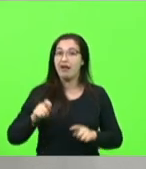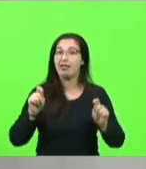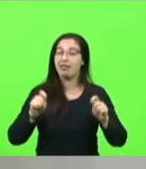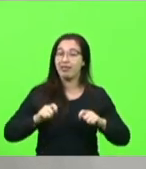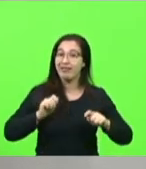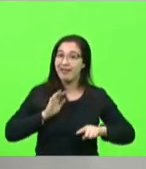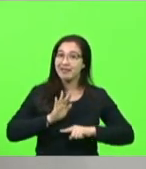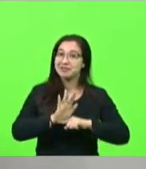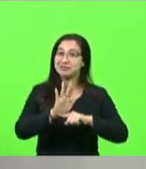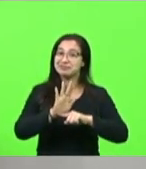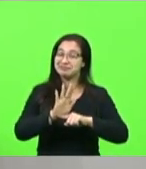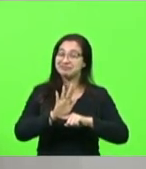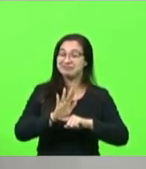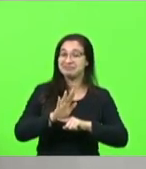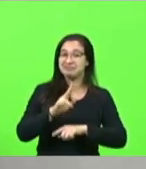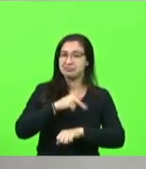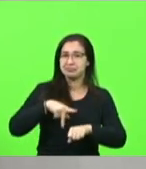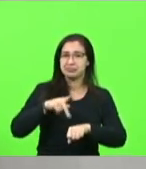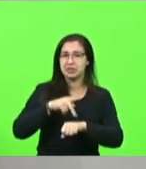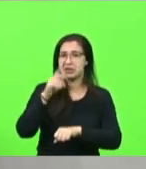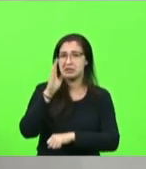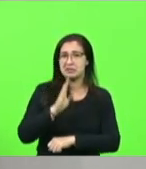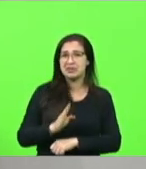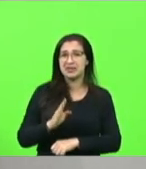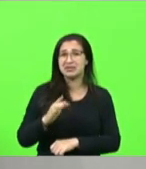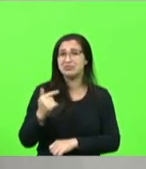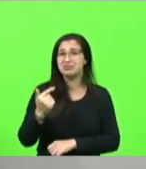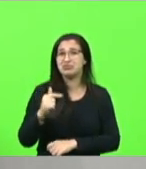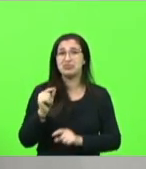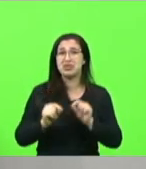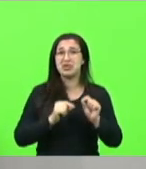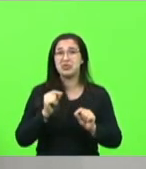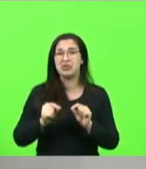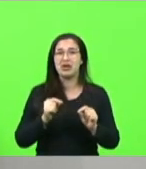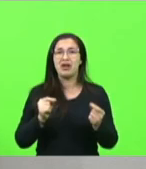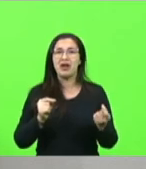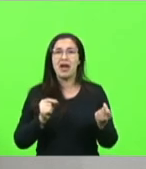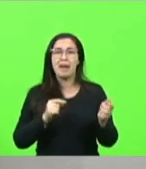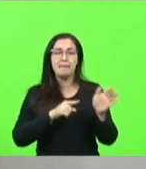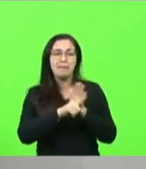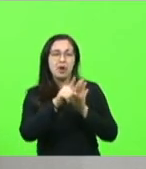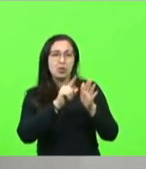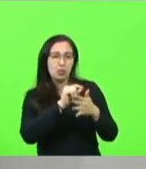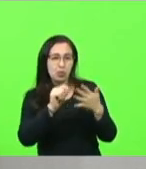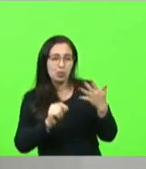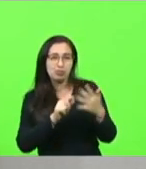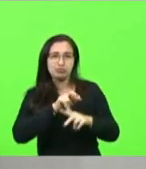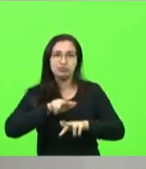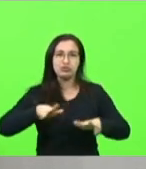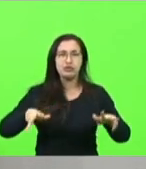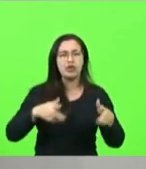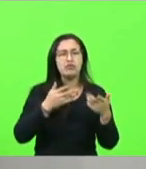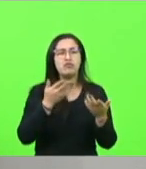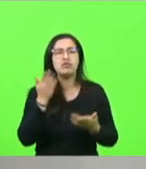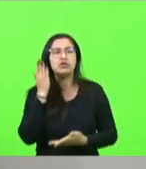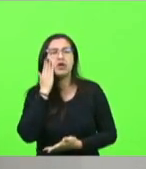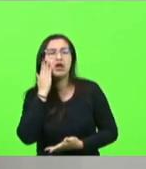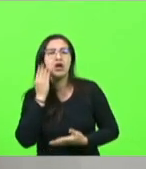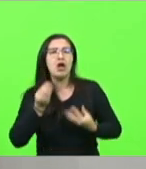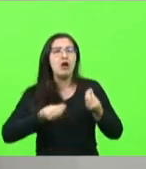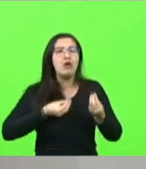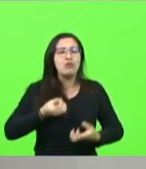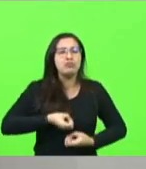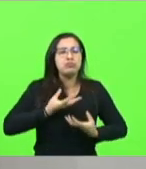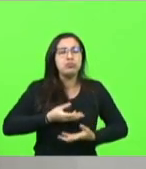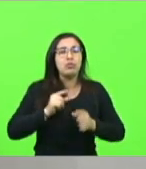Nosso país também não tem teste vocacional, então é uma oportunidade para que o aluno ou acadêmico desempenhe a